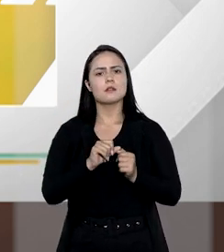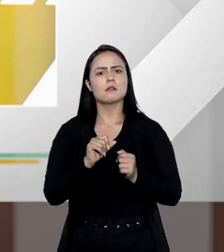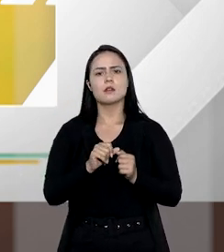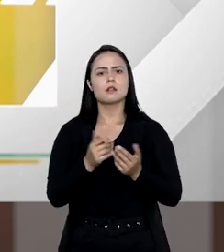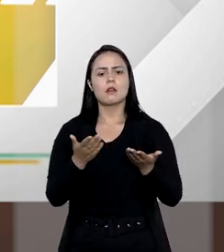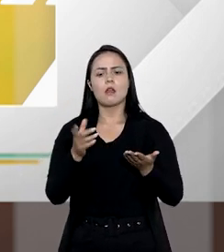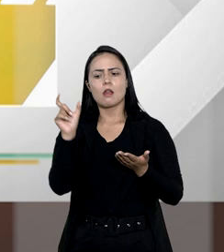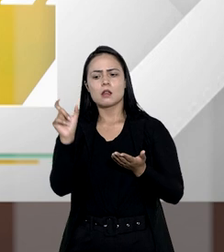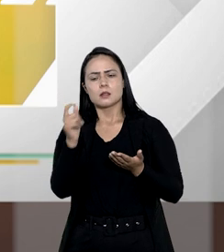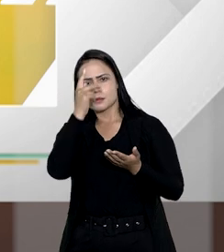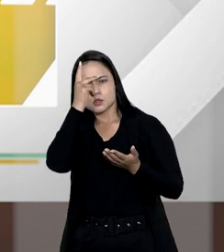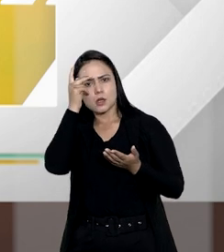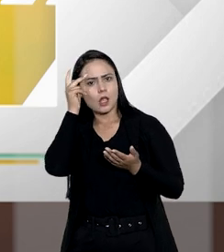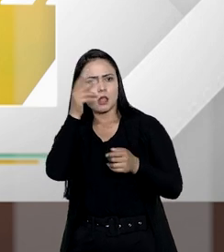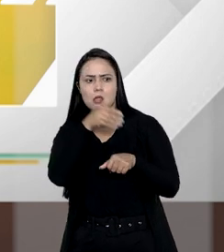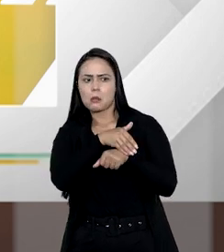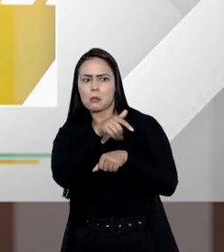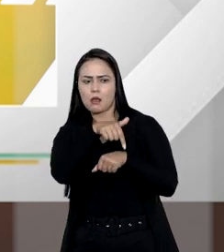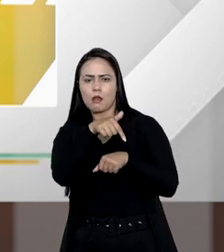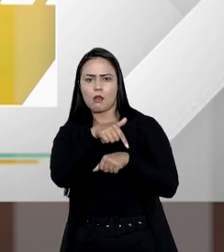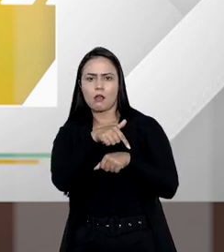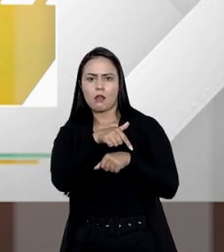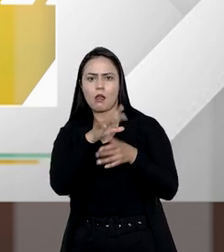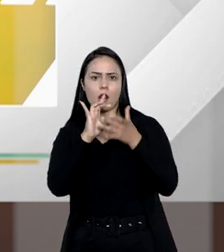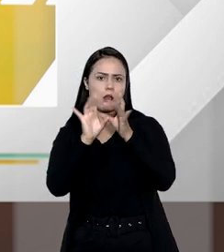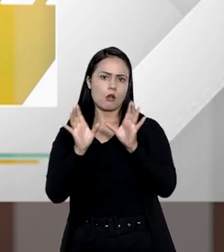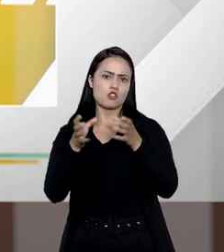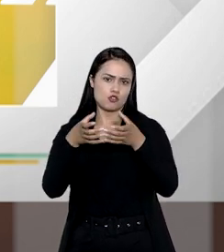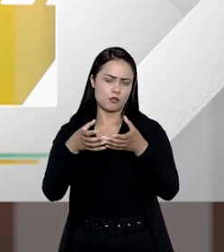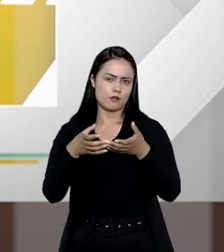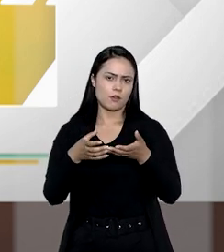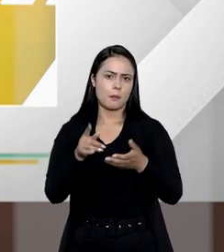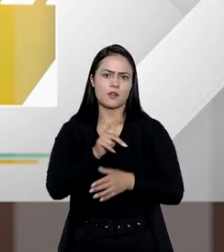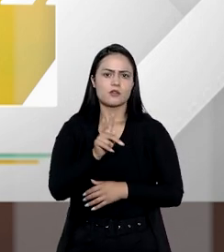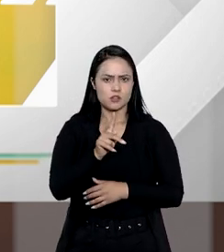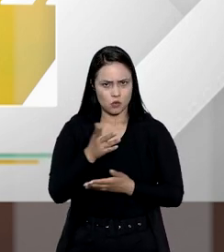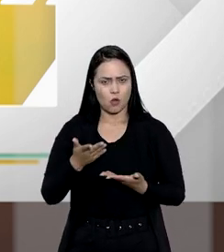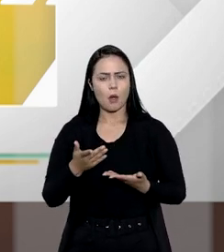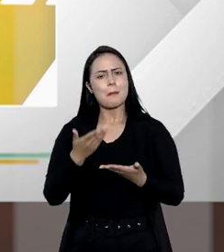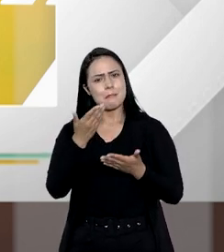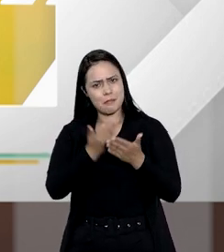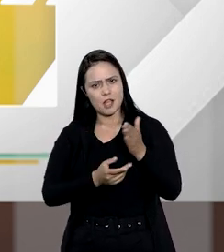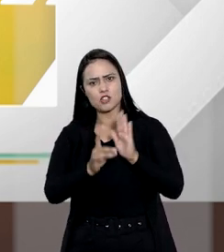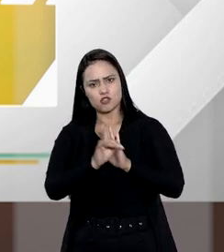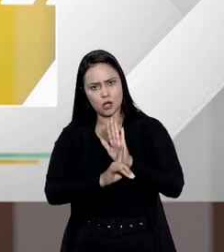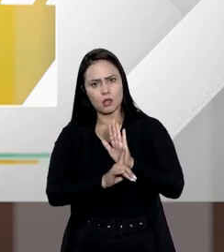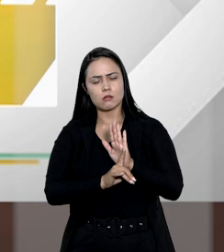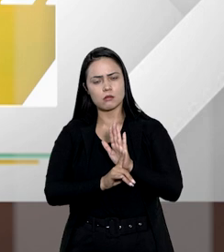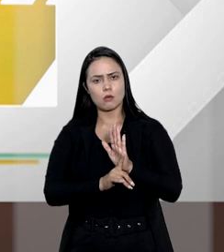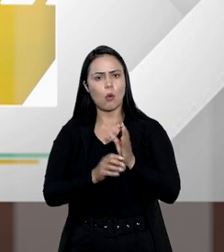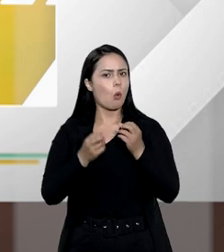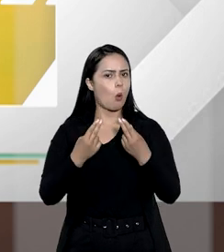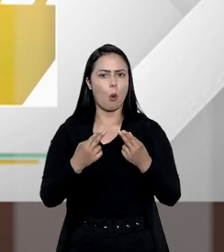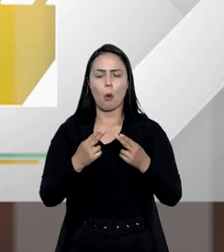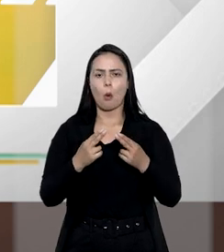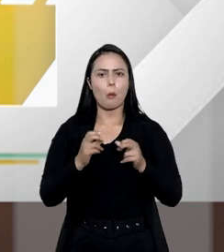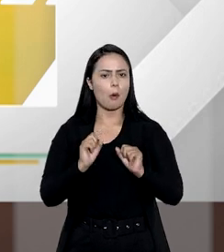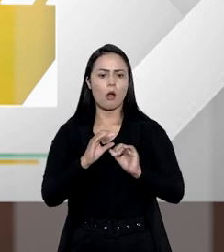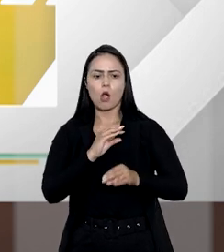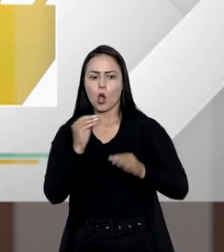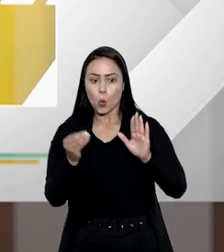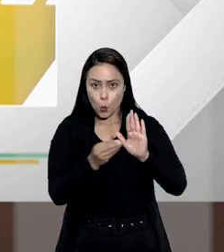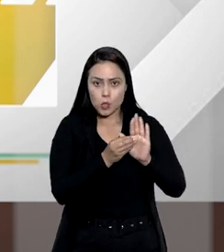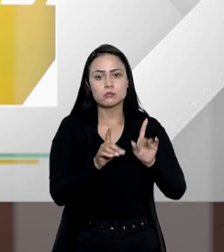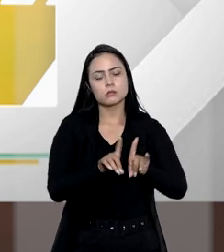ser feito quanto a esse herdeiro não participante da renúncia coletiva, professor Conrado? Ele perde os direitos sucessórios ou ele pode ser